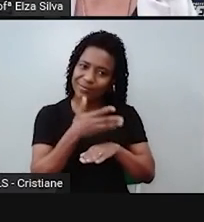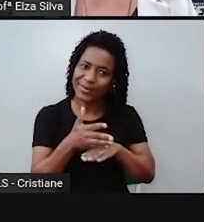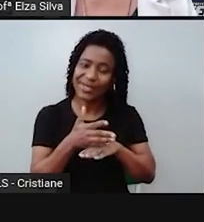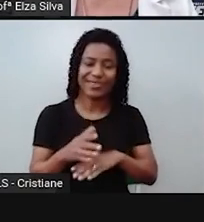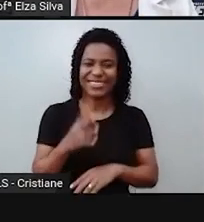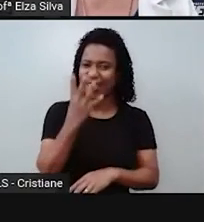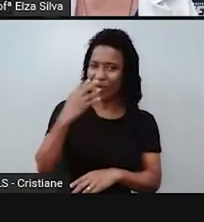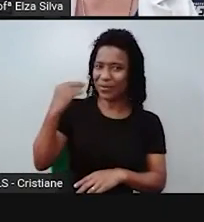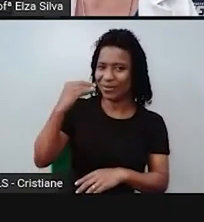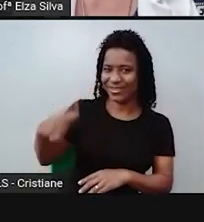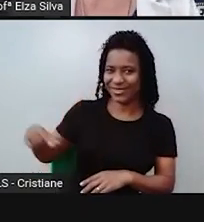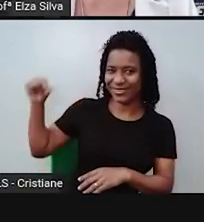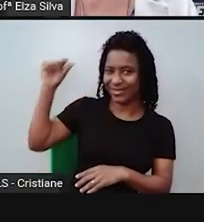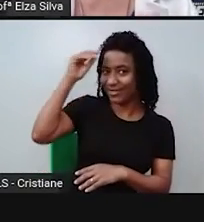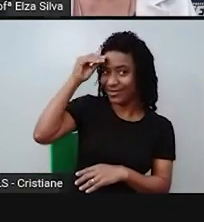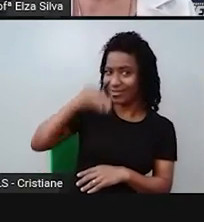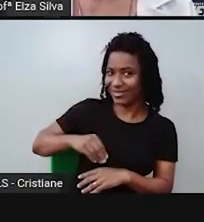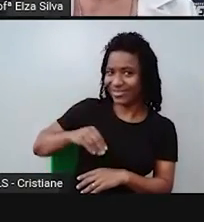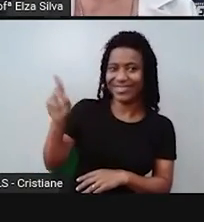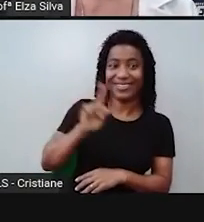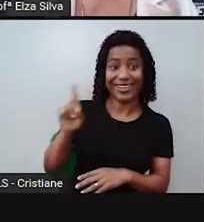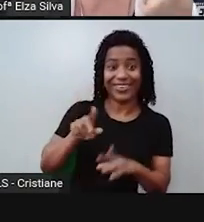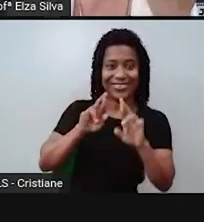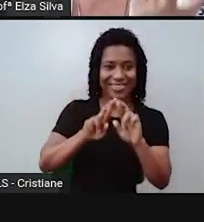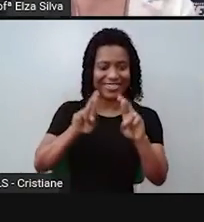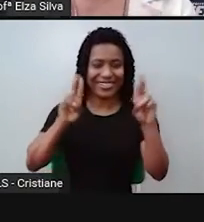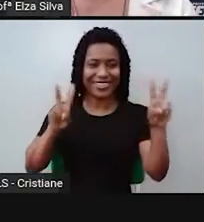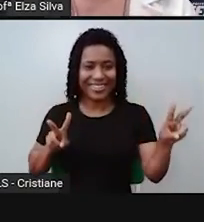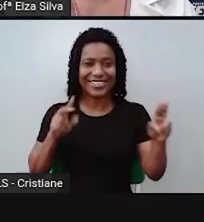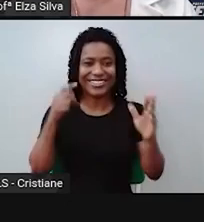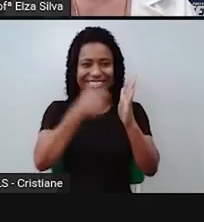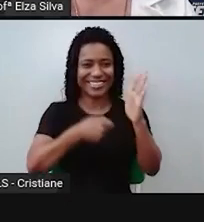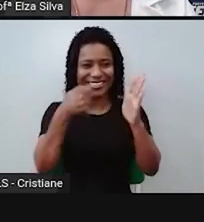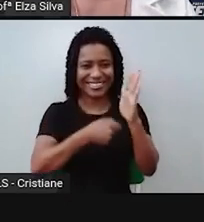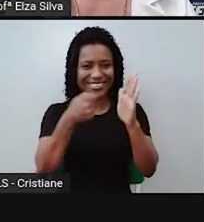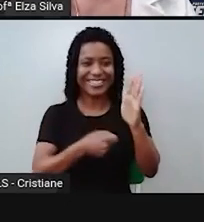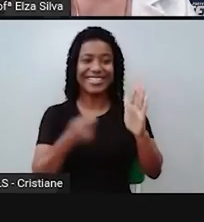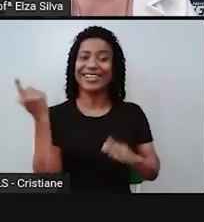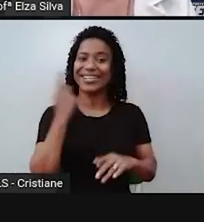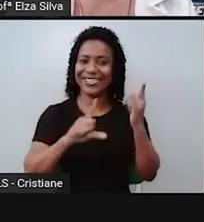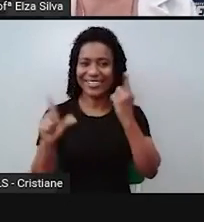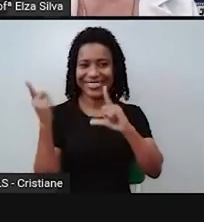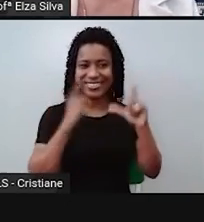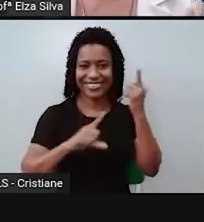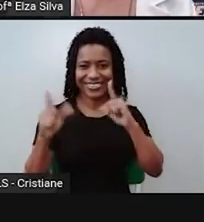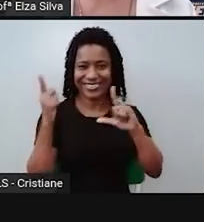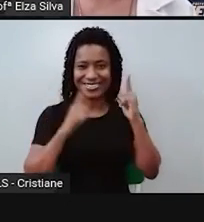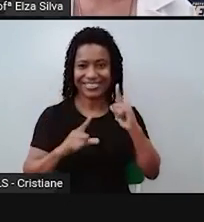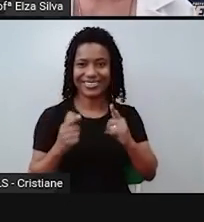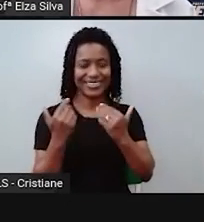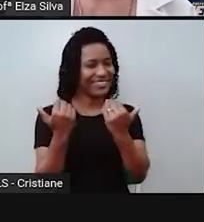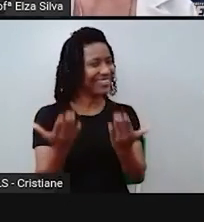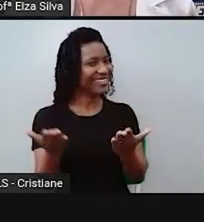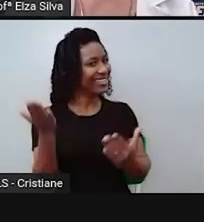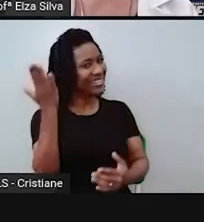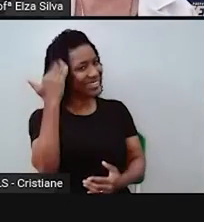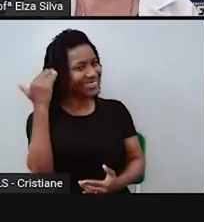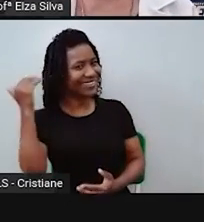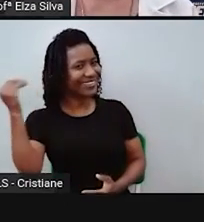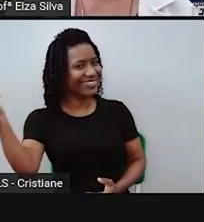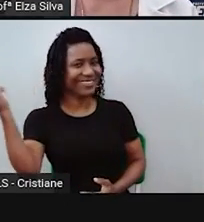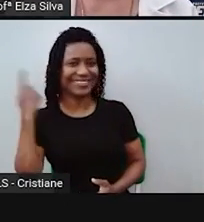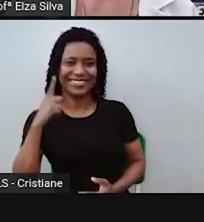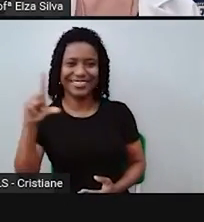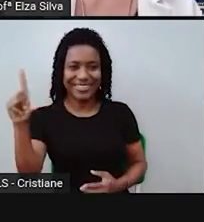raposa que desistiu. Continue tentando, que você vai ter, olha aqui, success. Ok,